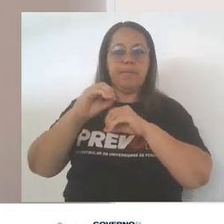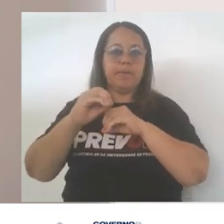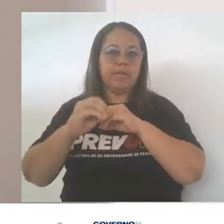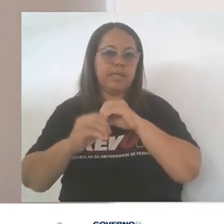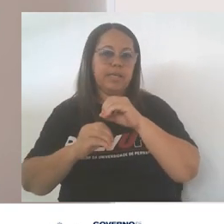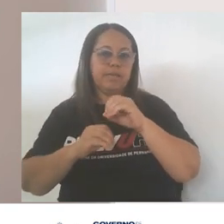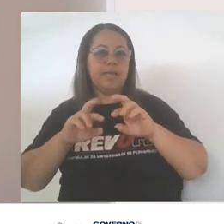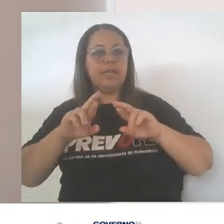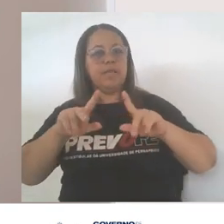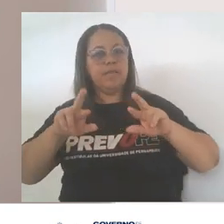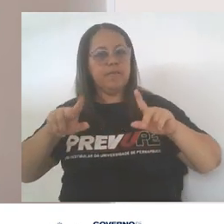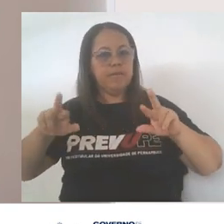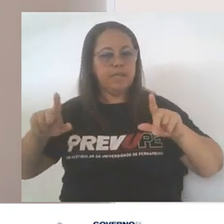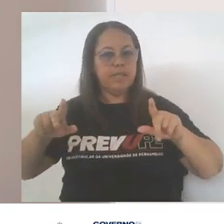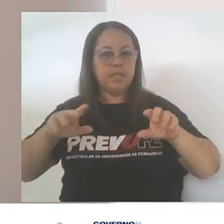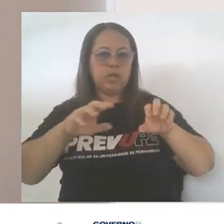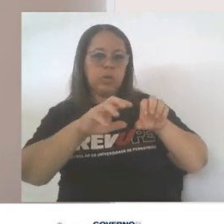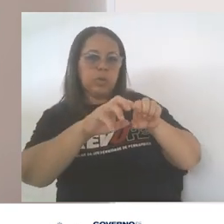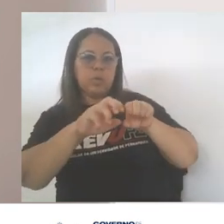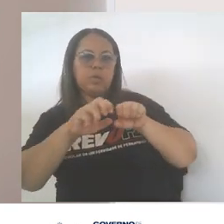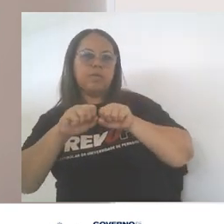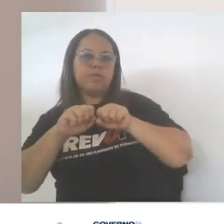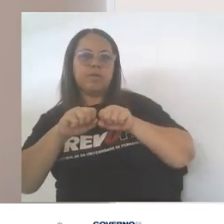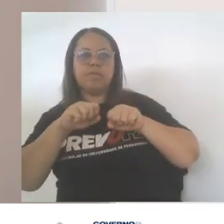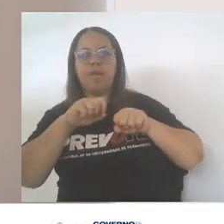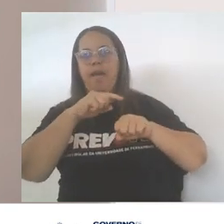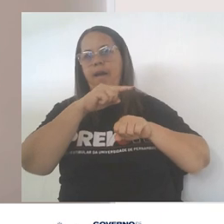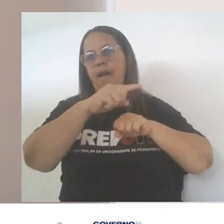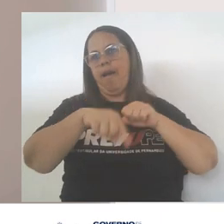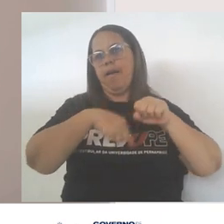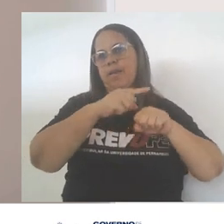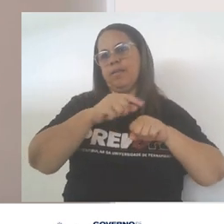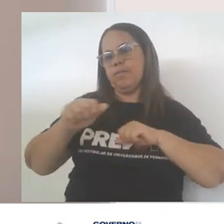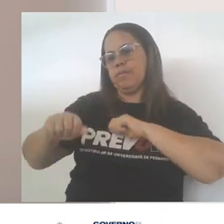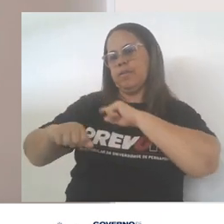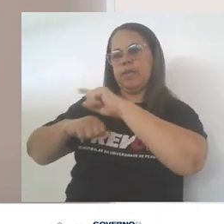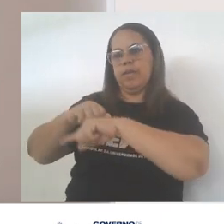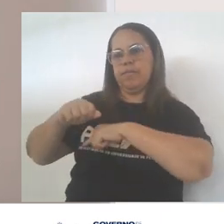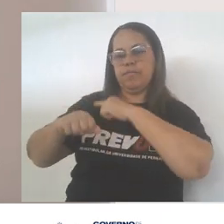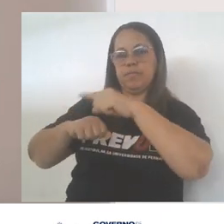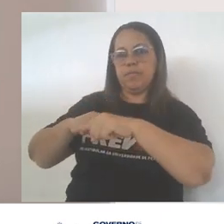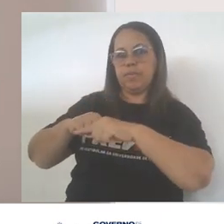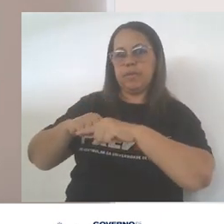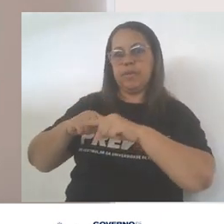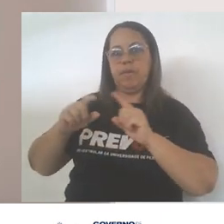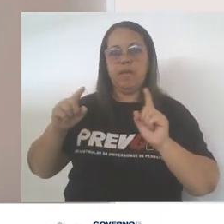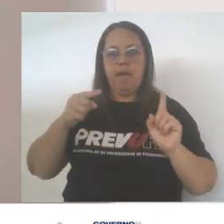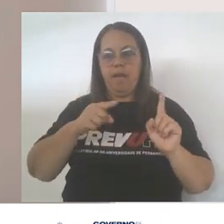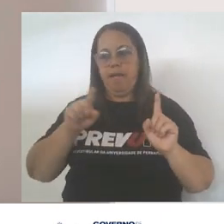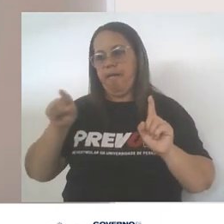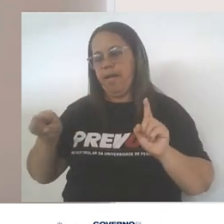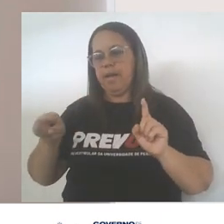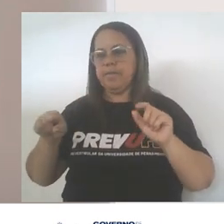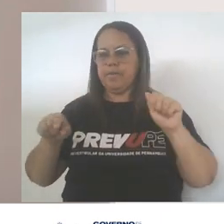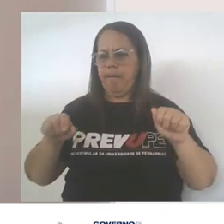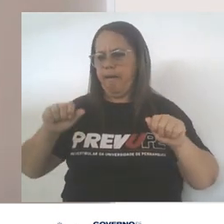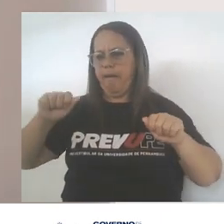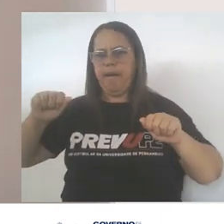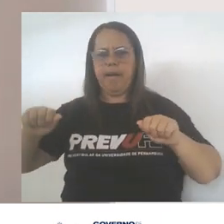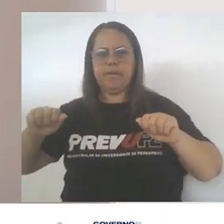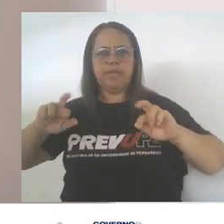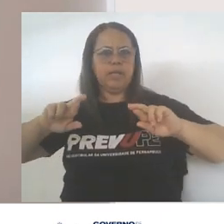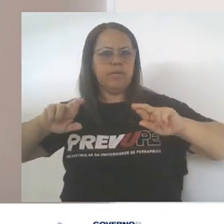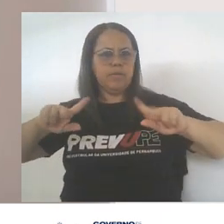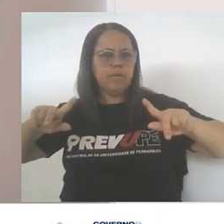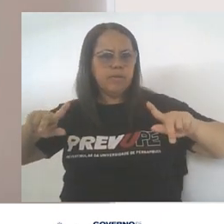diferença de eletronegatividade entre os átomos que a compõem. Quando os átomos com diferentes eletronegatividades